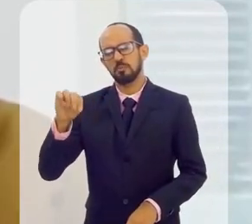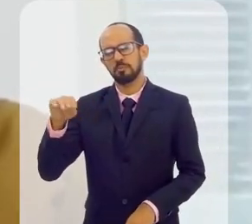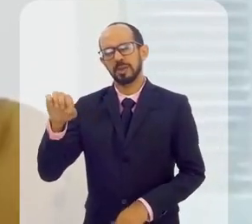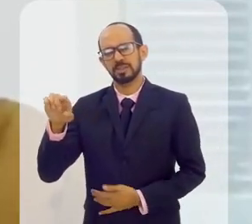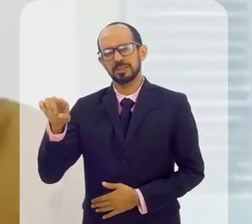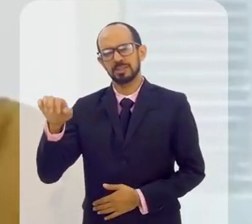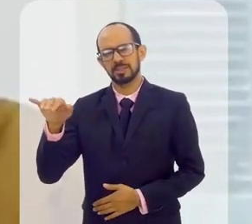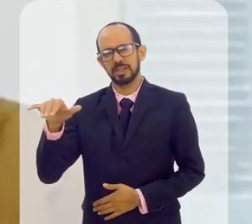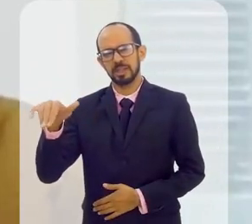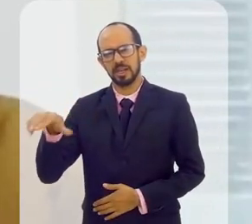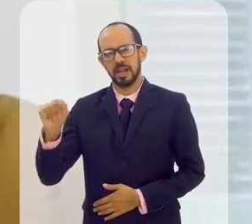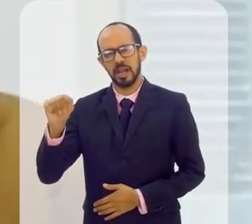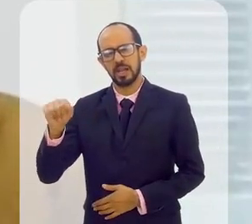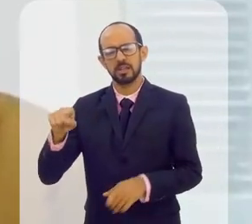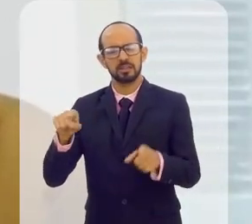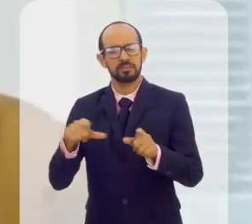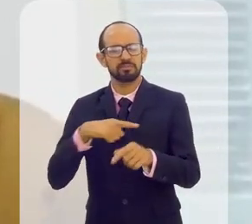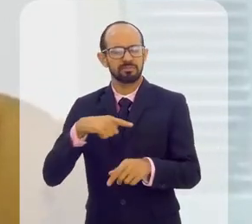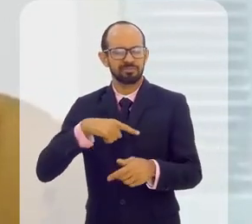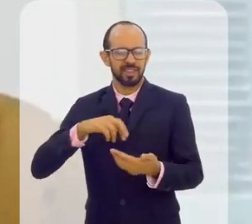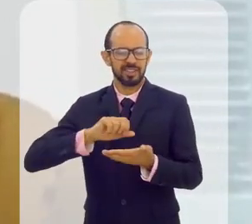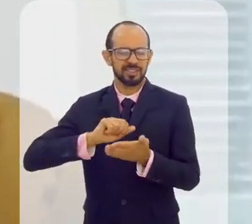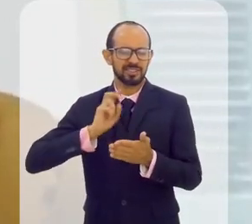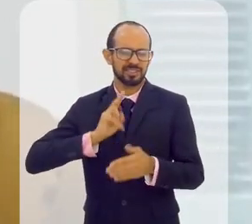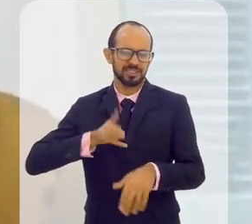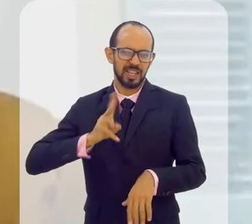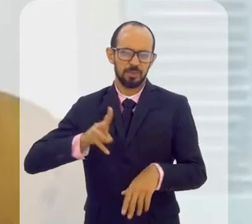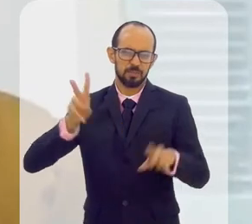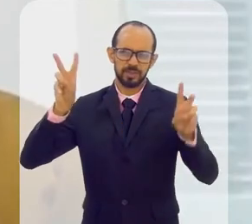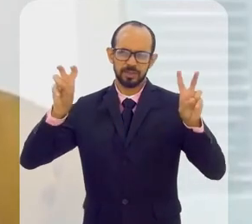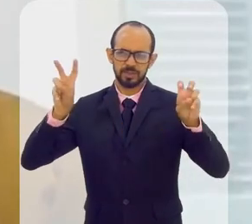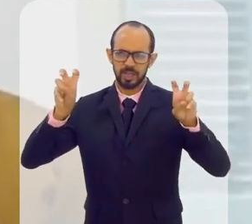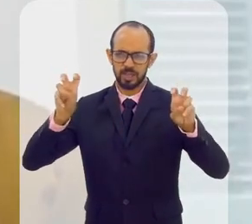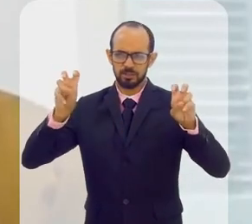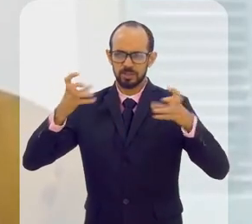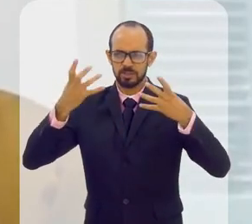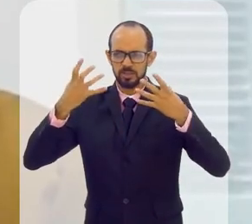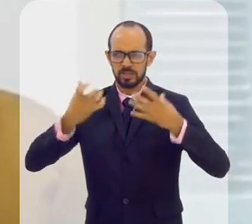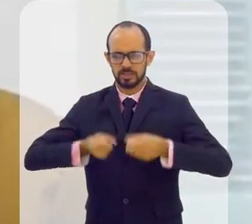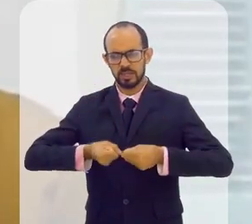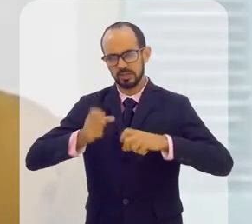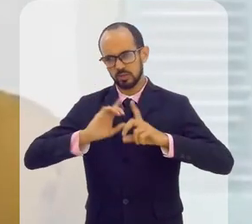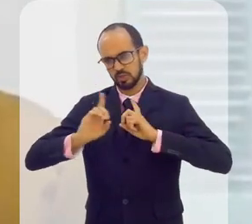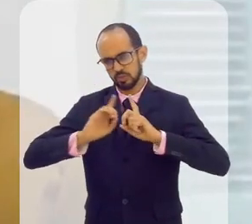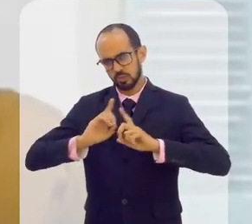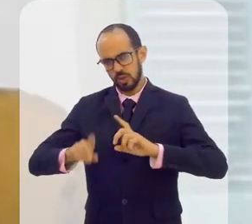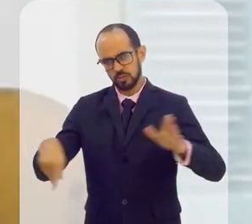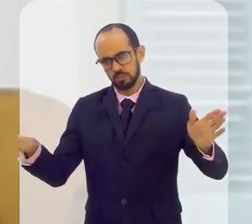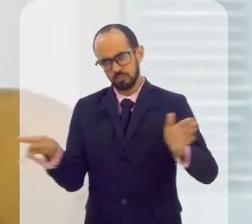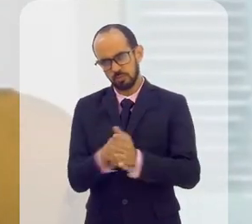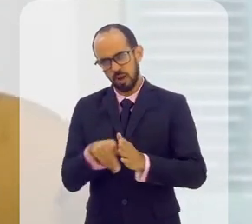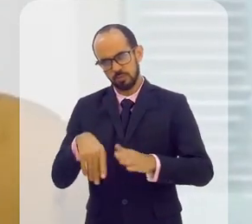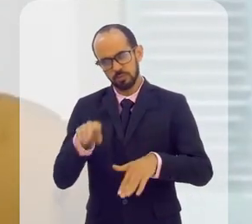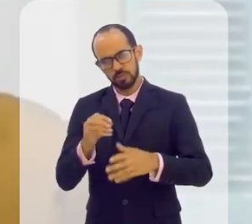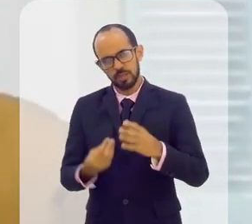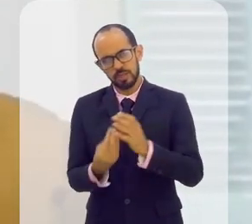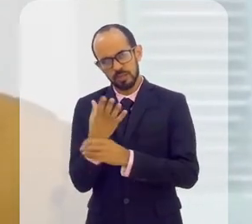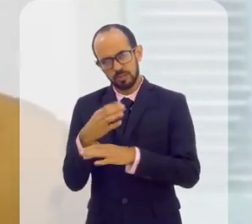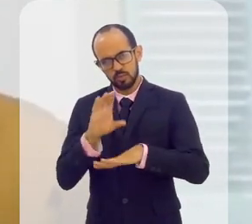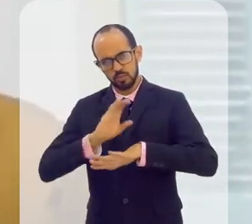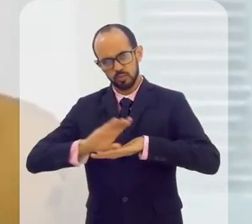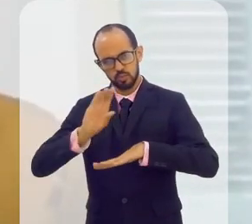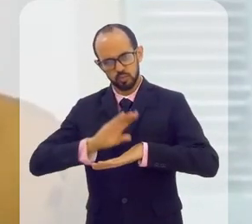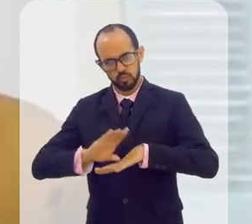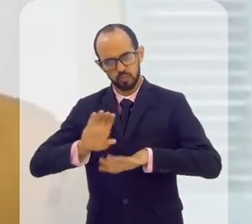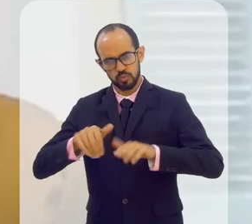tem o curso de biomedicina, enfim. Então, sempre tem temas que são aceitos aí as discussões específicas da